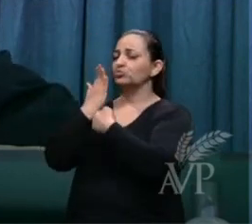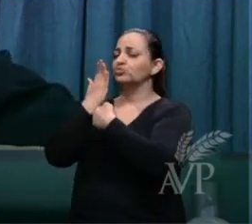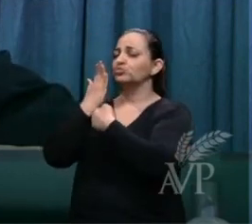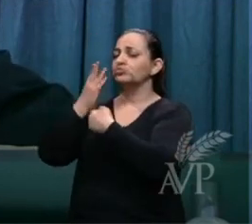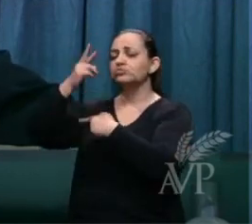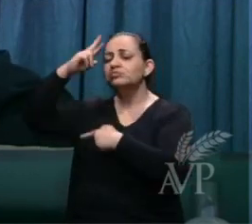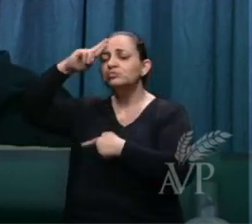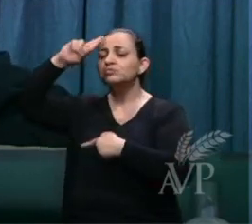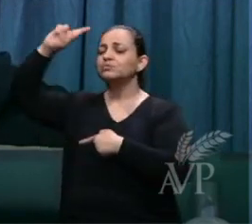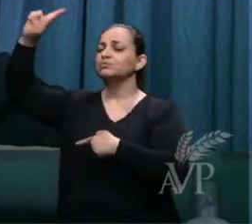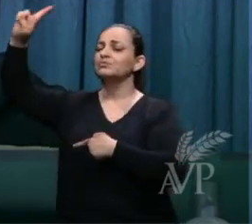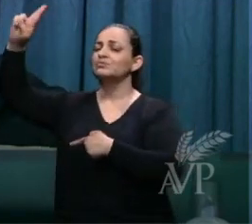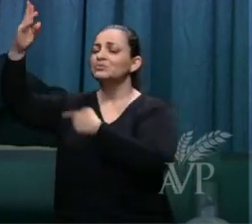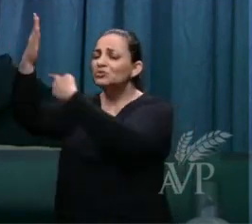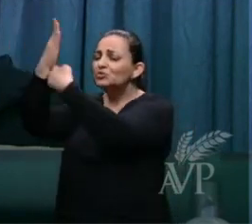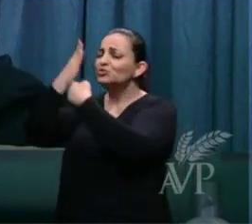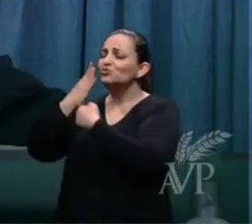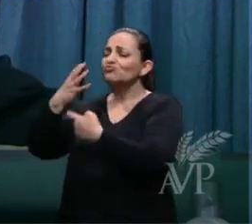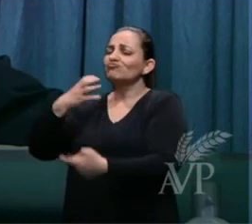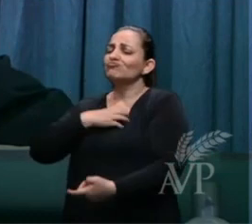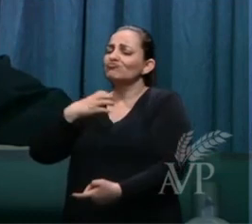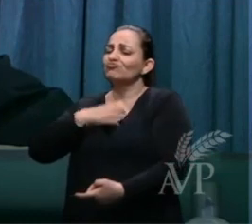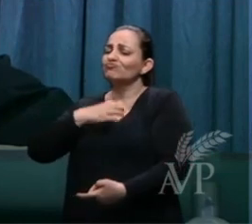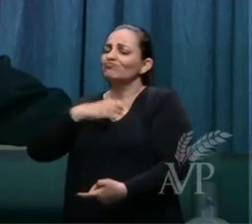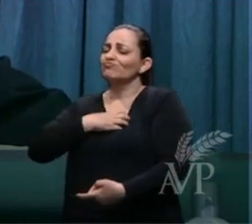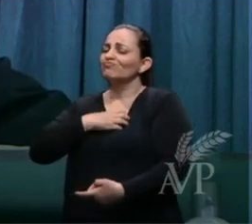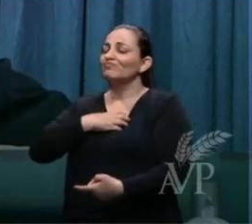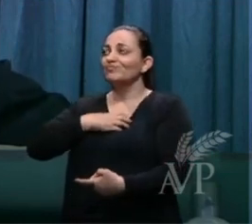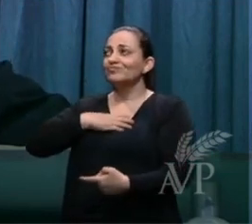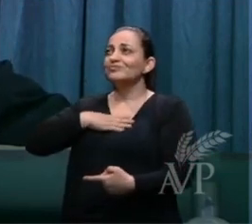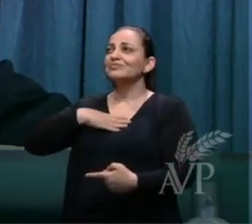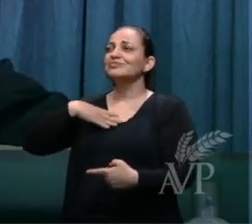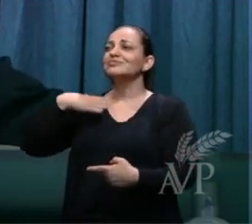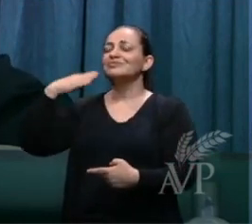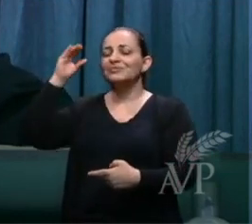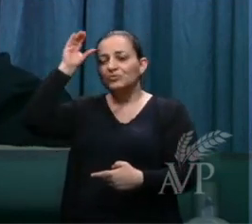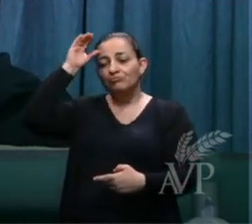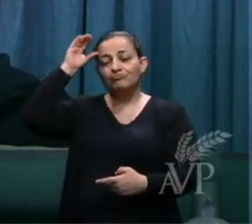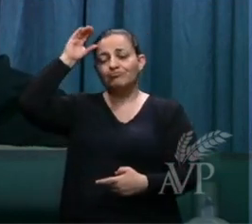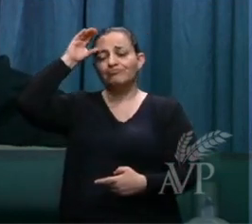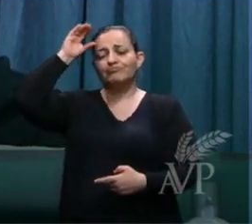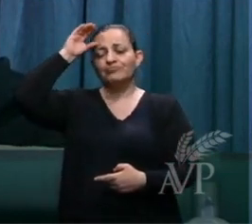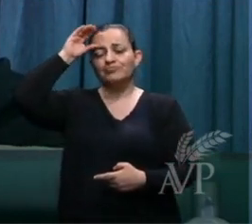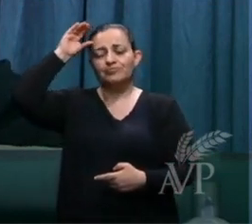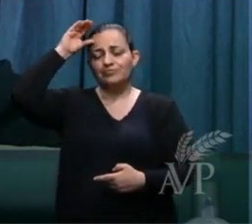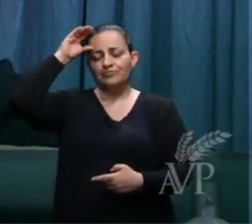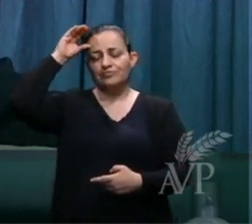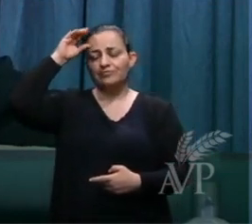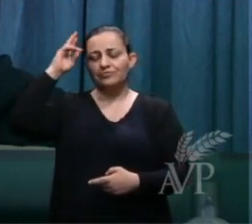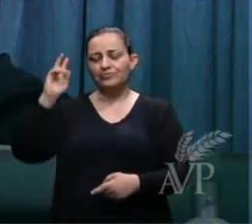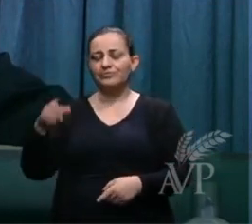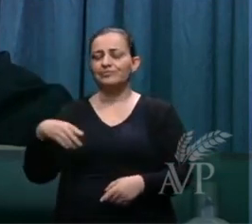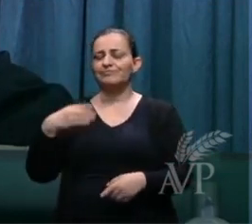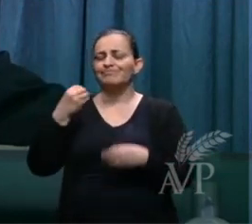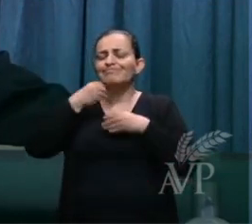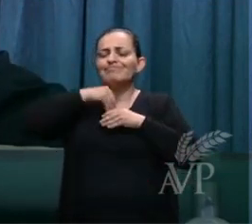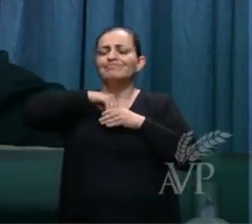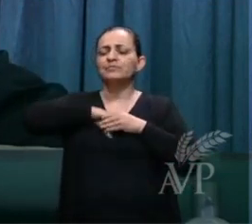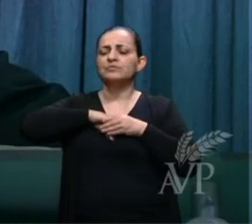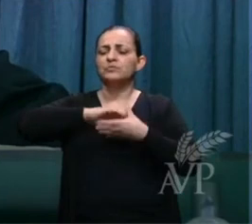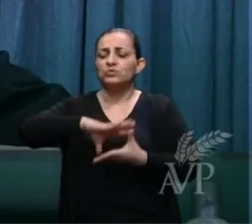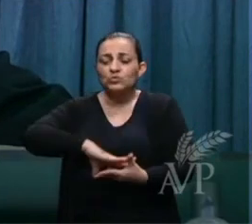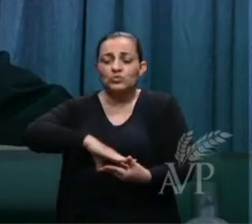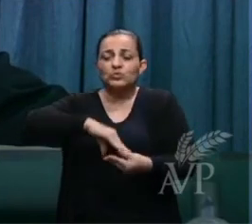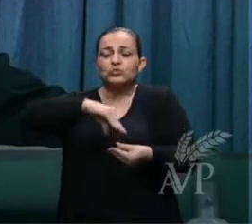a ser sensíveis a voz da nossa consciência a voz da nossa alma